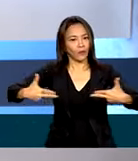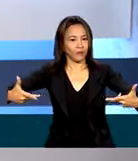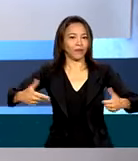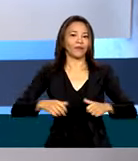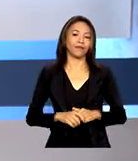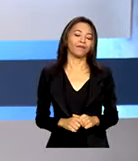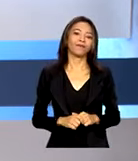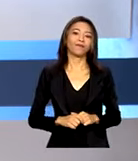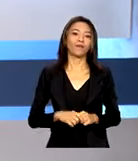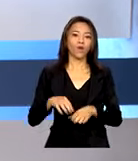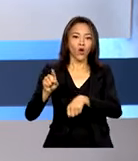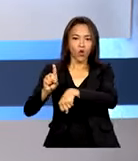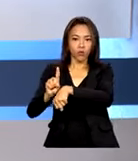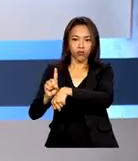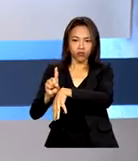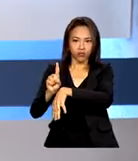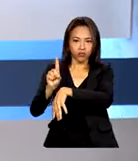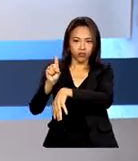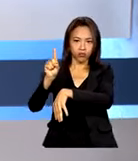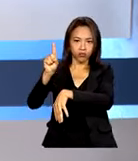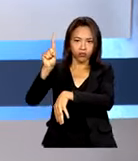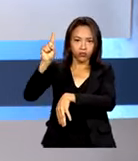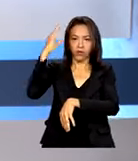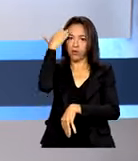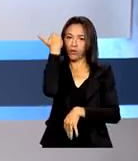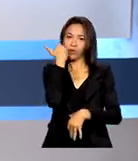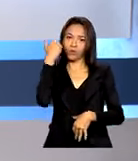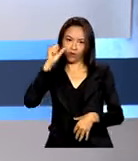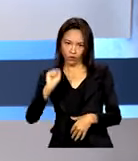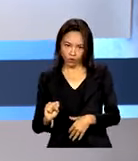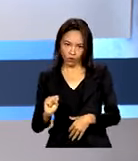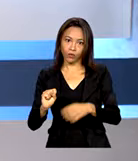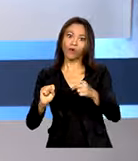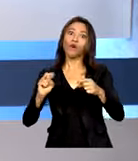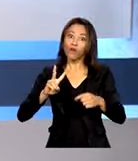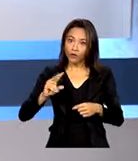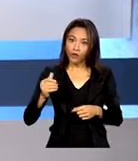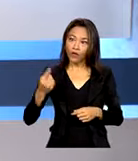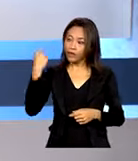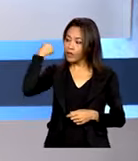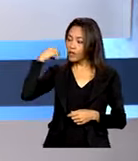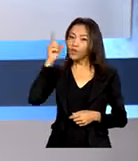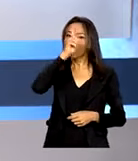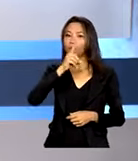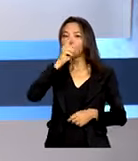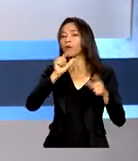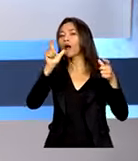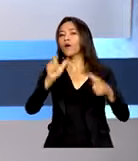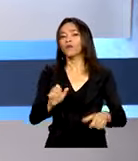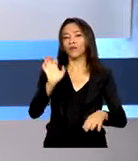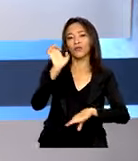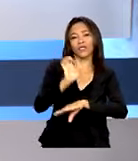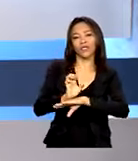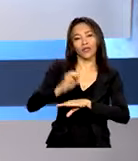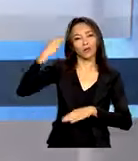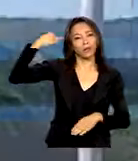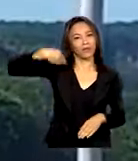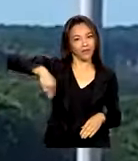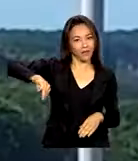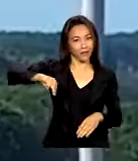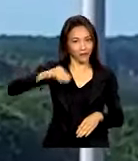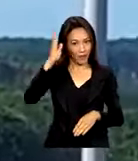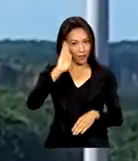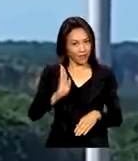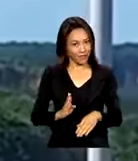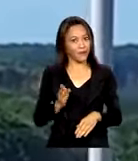O foguete sul-coreano foi lançado neste domingo da base espacial de Alcântara, no Maranhão, e o Brasil se torna uma das